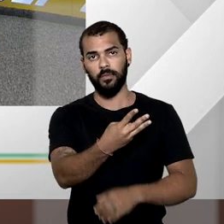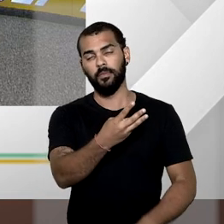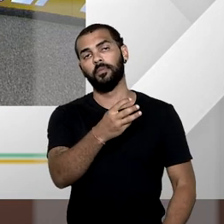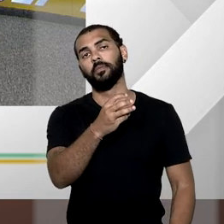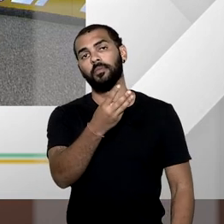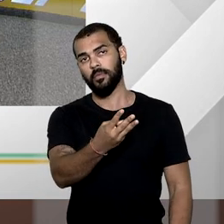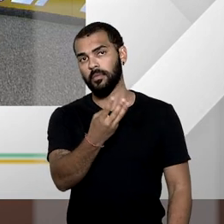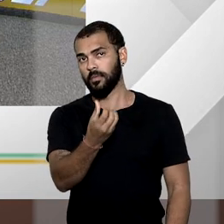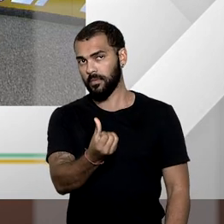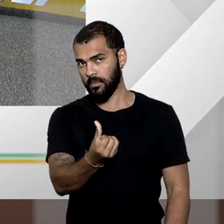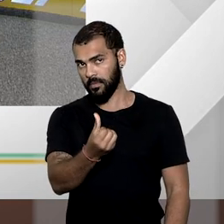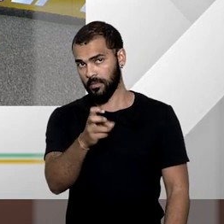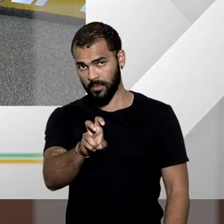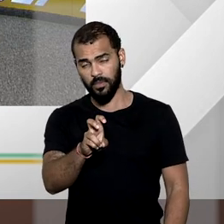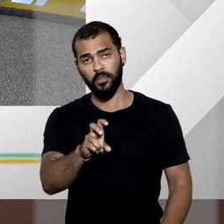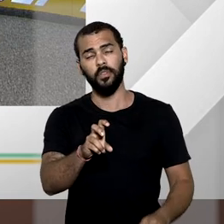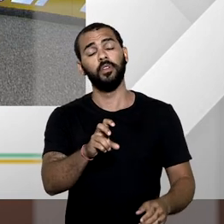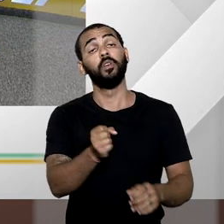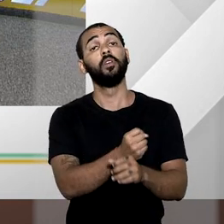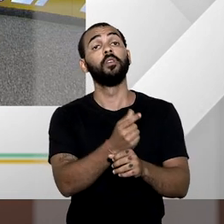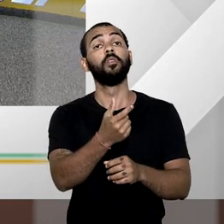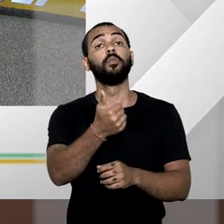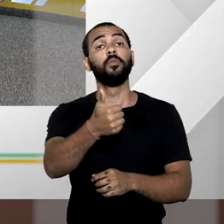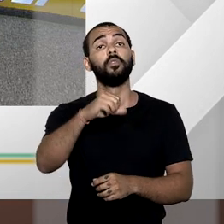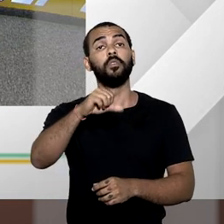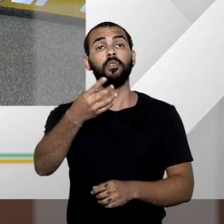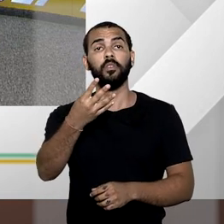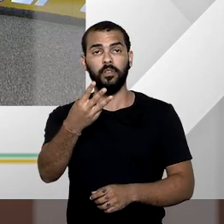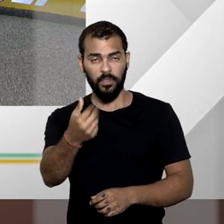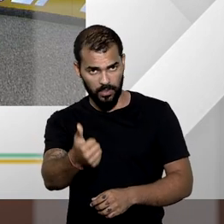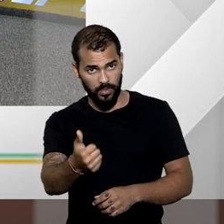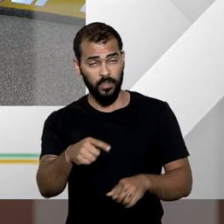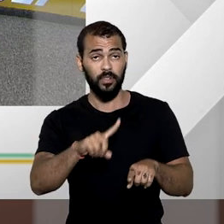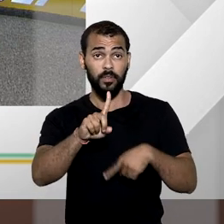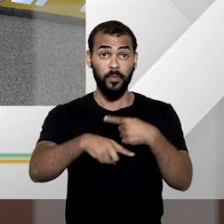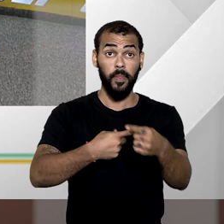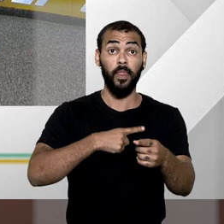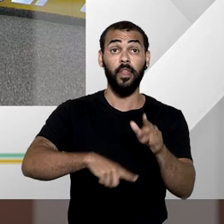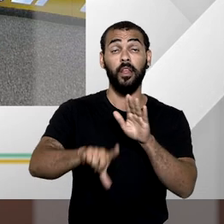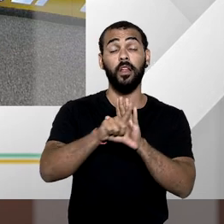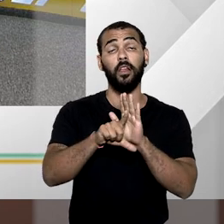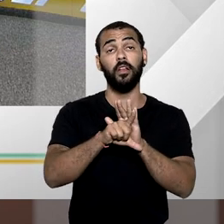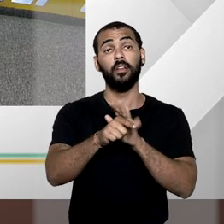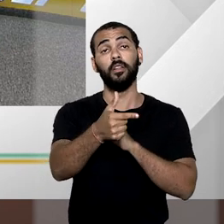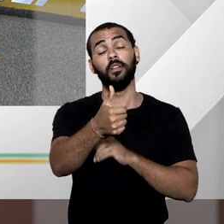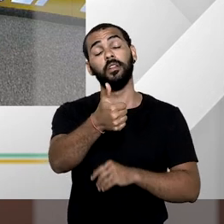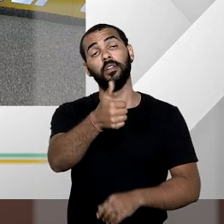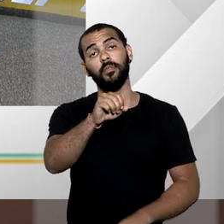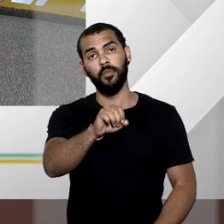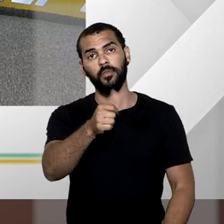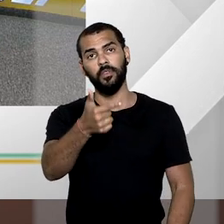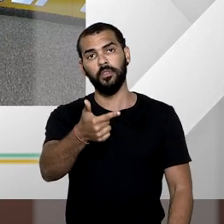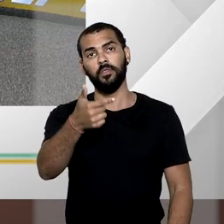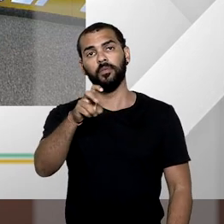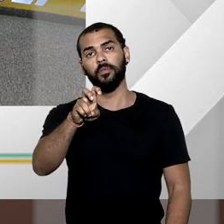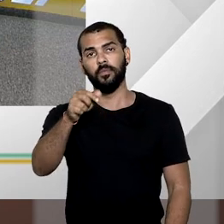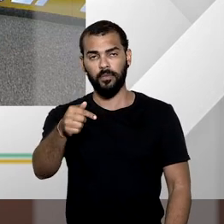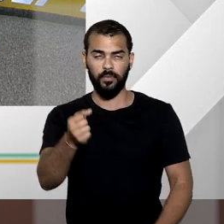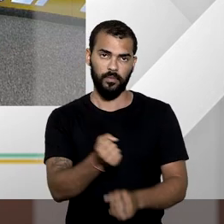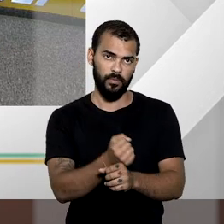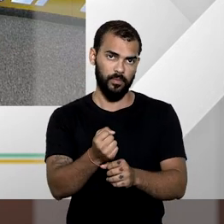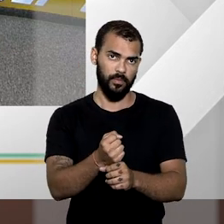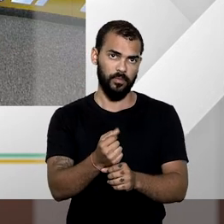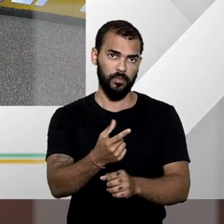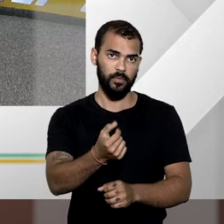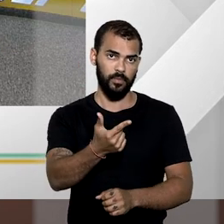1941, e adveio a Lei 10.257, de 2001. Bem, e hoje vamos